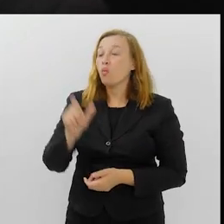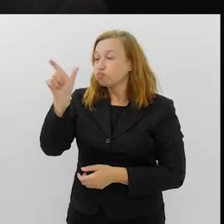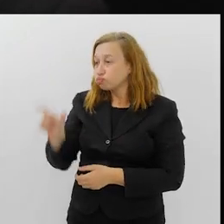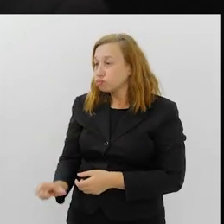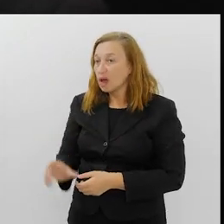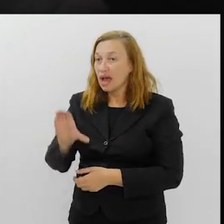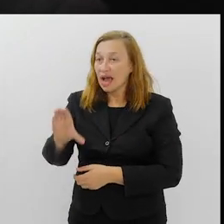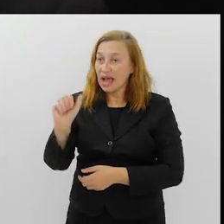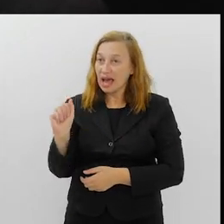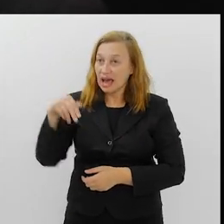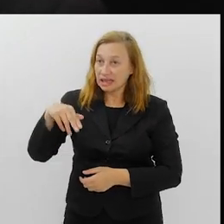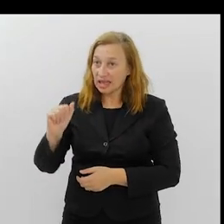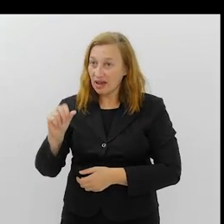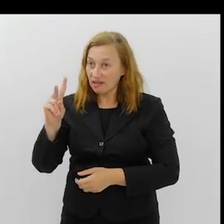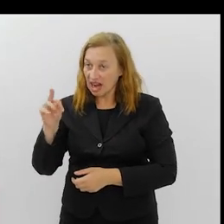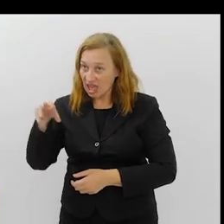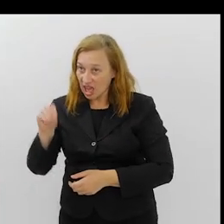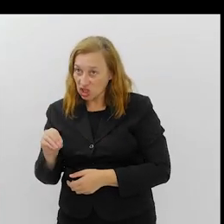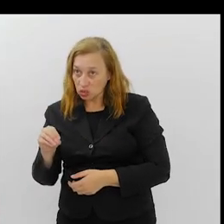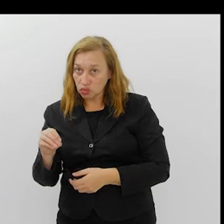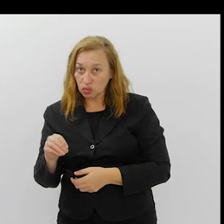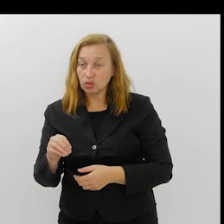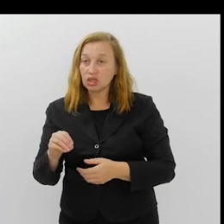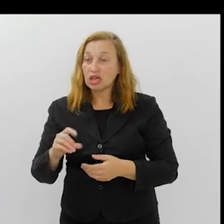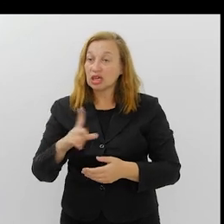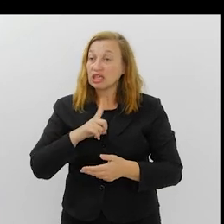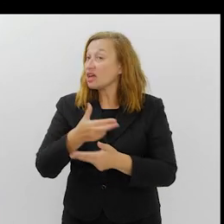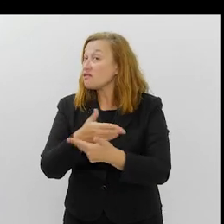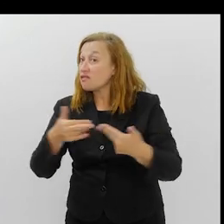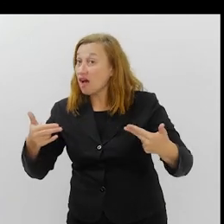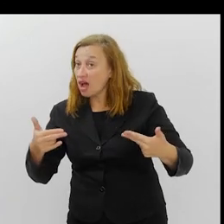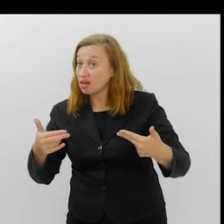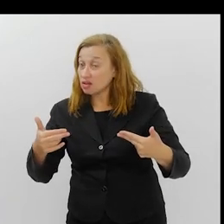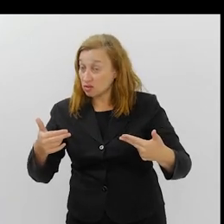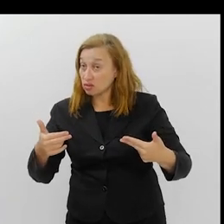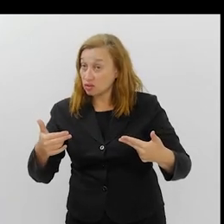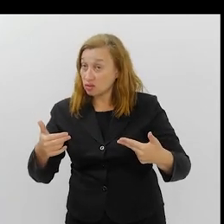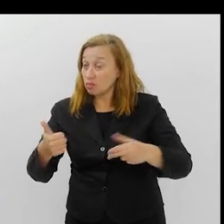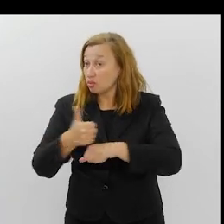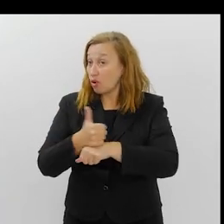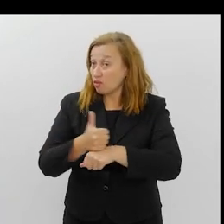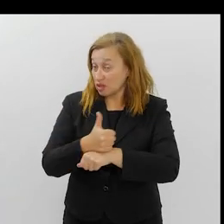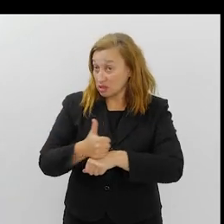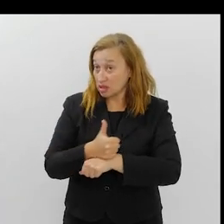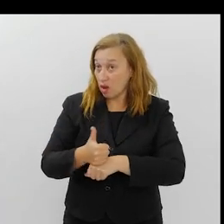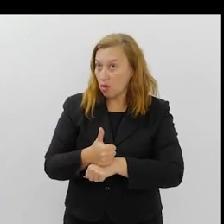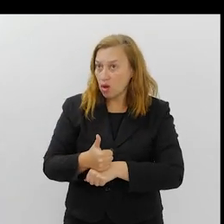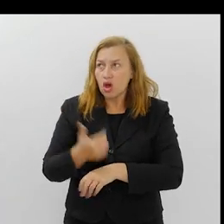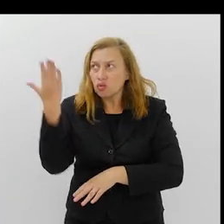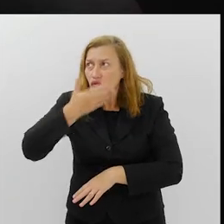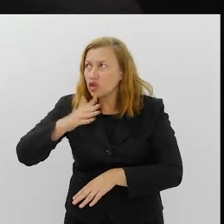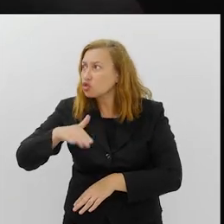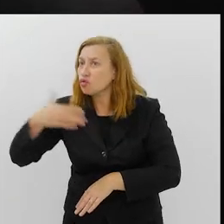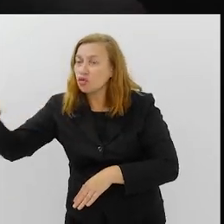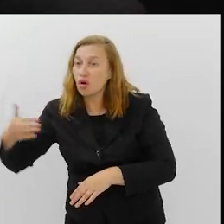com esses atributos todos, ia ser... Nossa, eu não consigo ver isso lá fora. Você tem um figurinista que tem uma